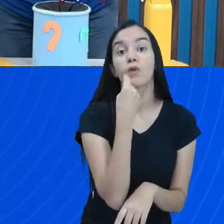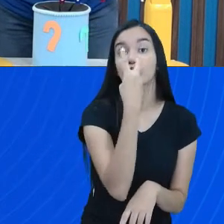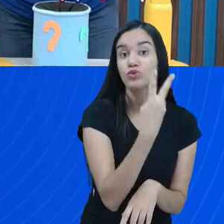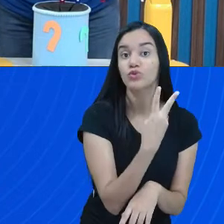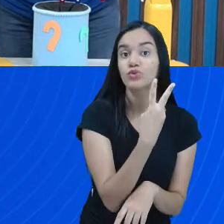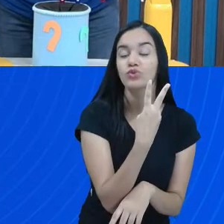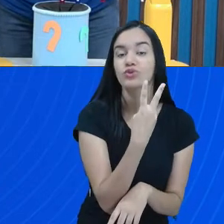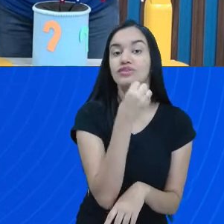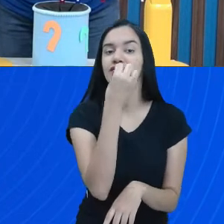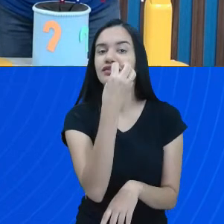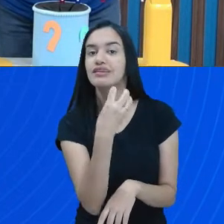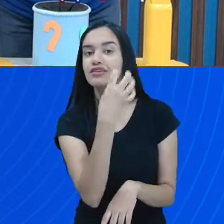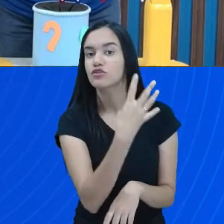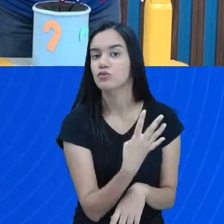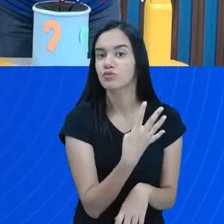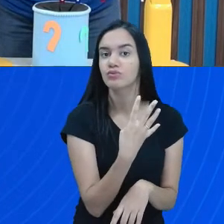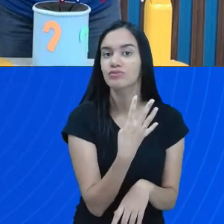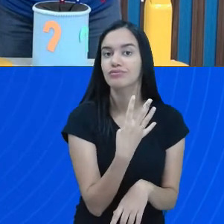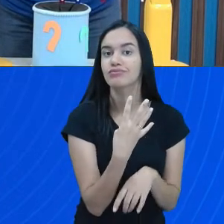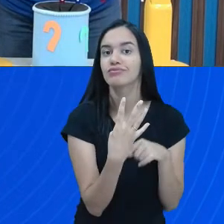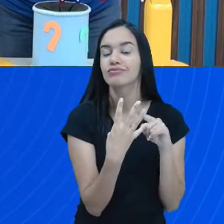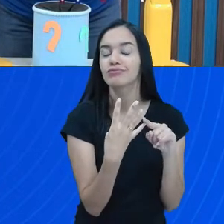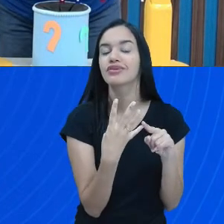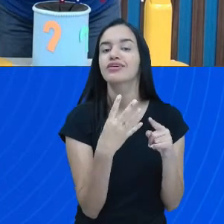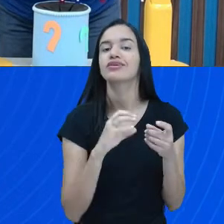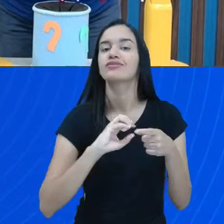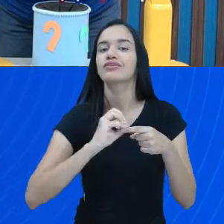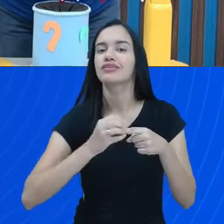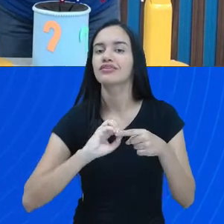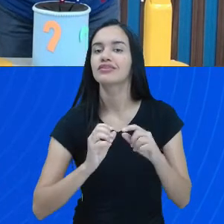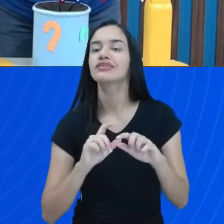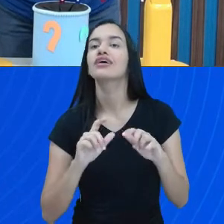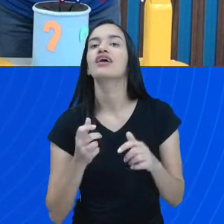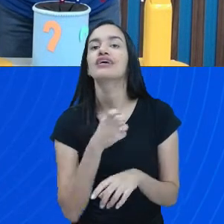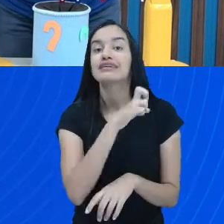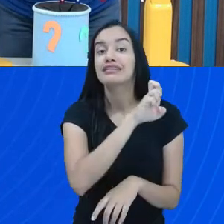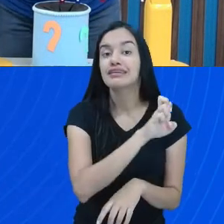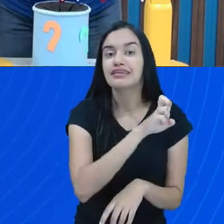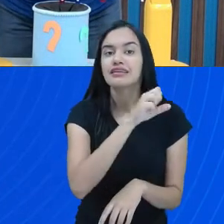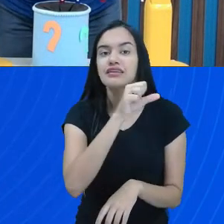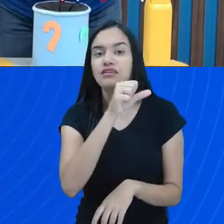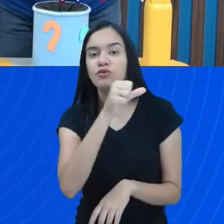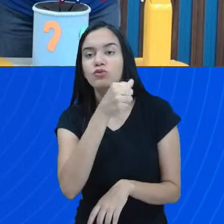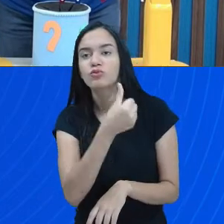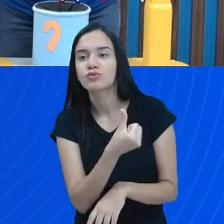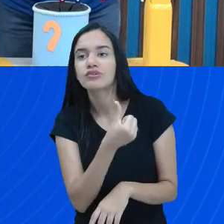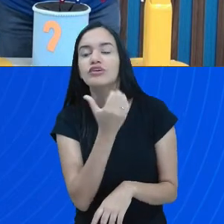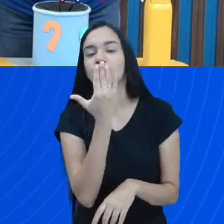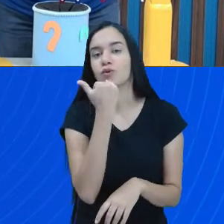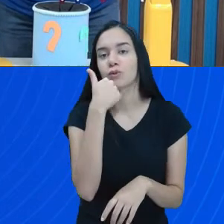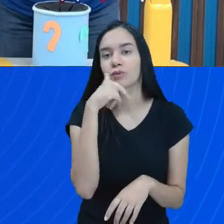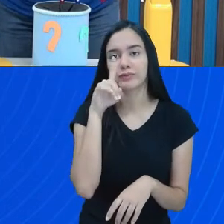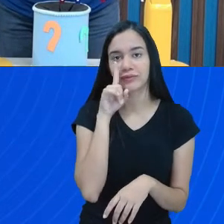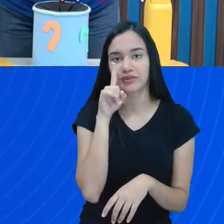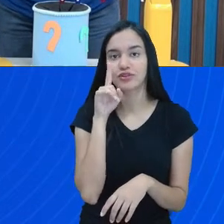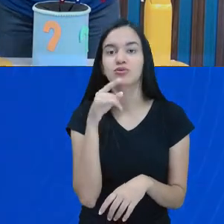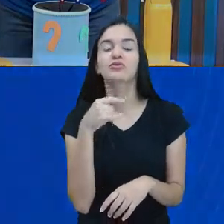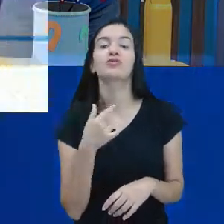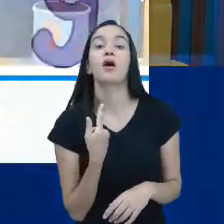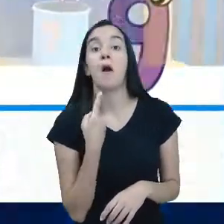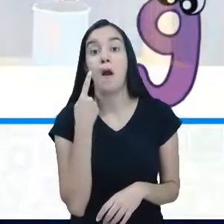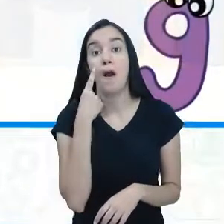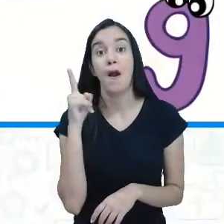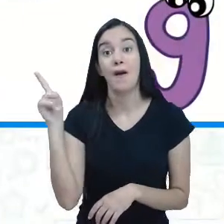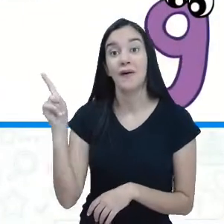feijão com arroz. Três, quatro. Feijão no prato. Cinco, seis, falar inglês. Sete, oito. Comer biscoito. Nove, dez.